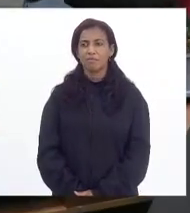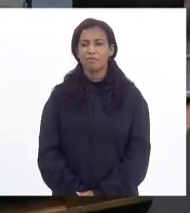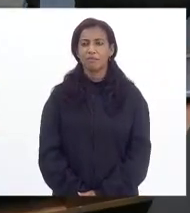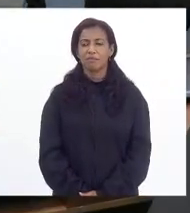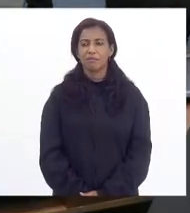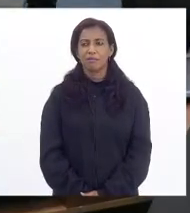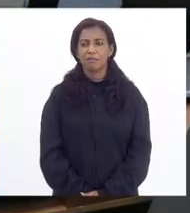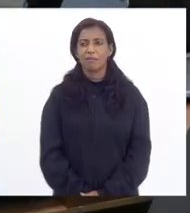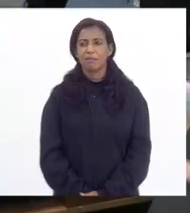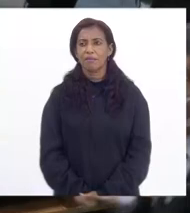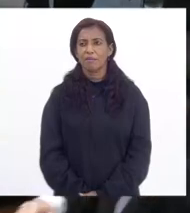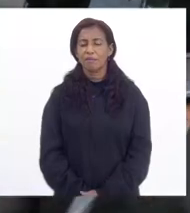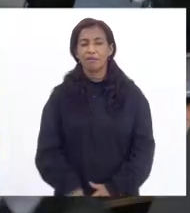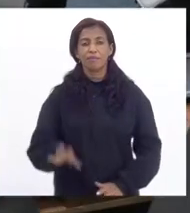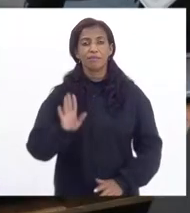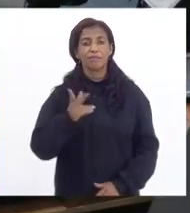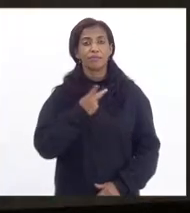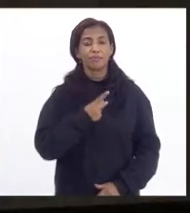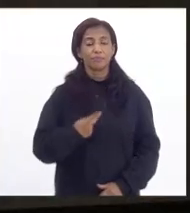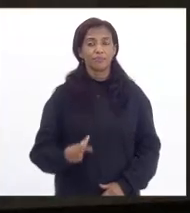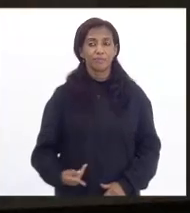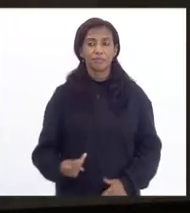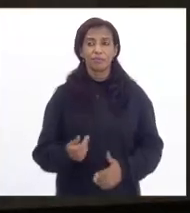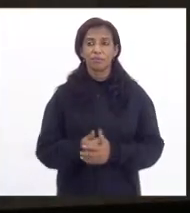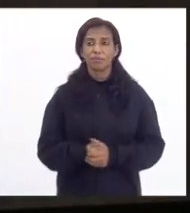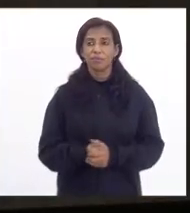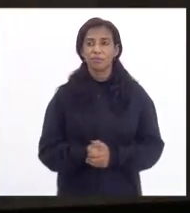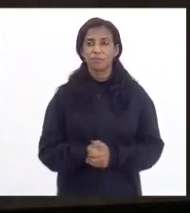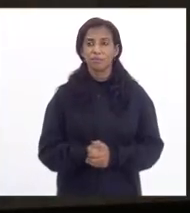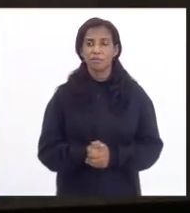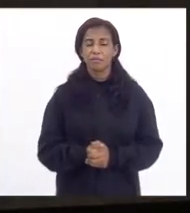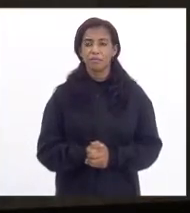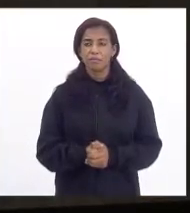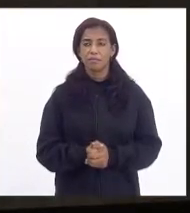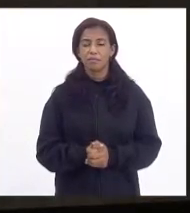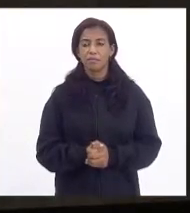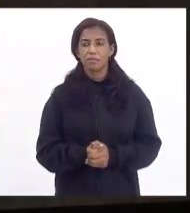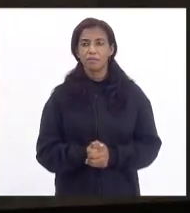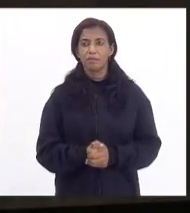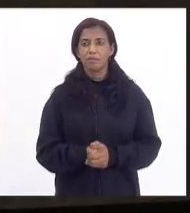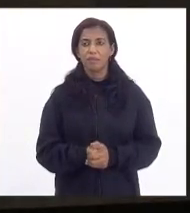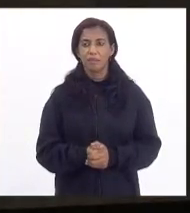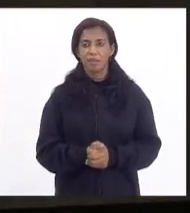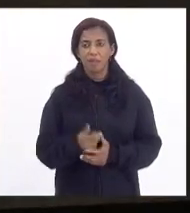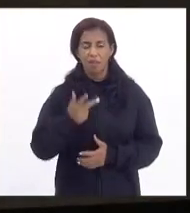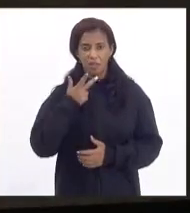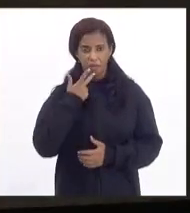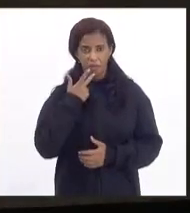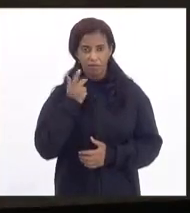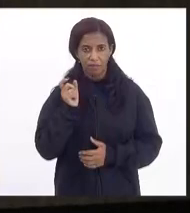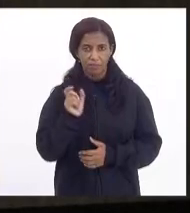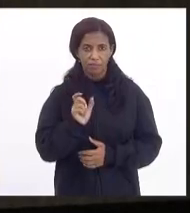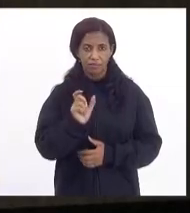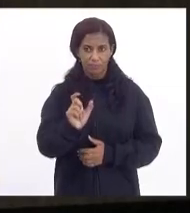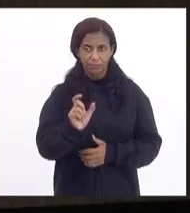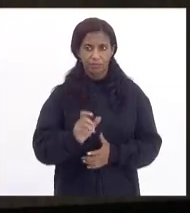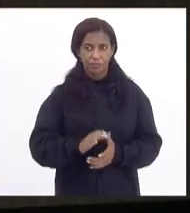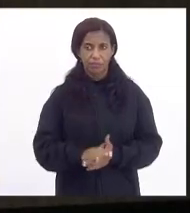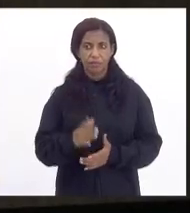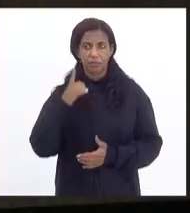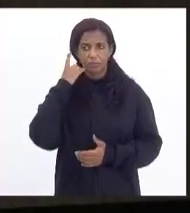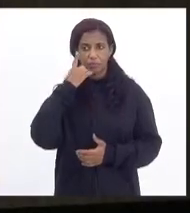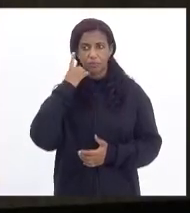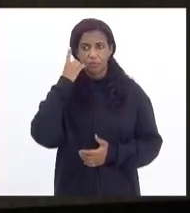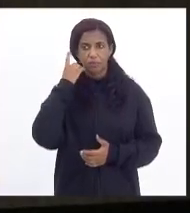Pacheco, pela ordem. Senhora Presidente, eu queria fazer apenas um registro a respeito da fala do